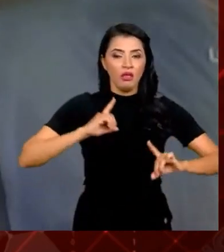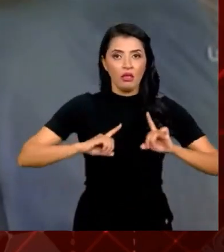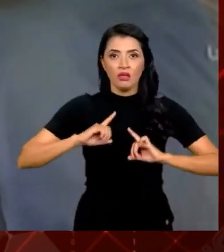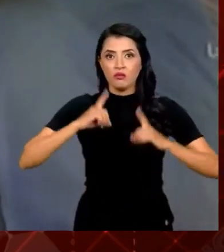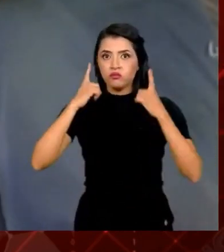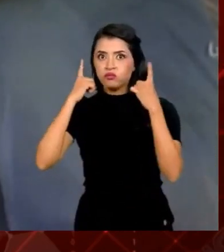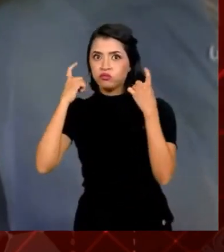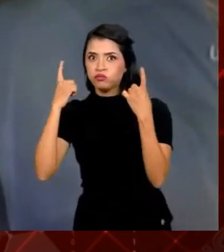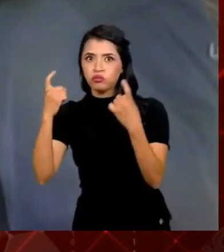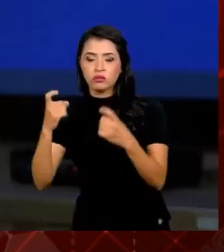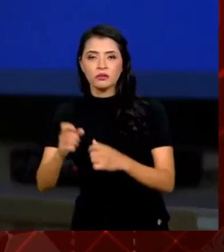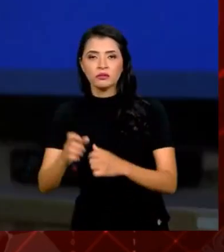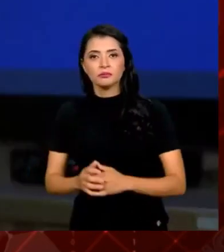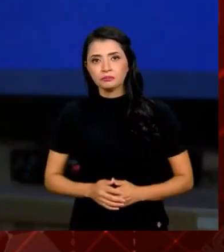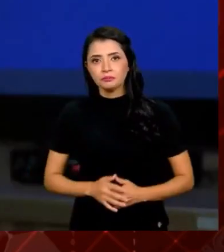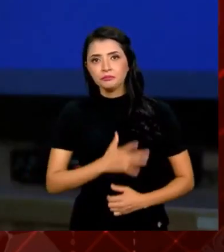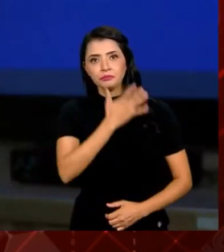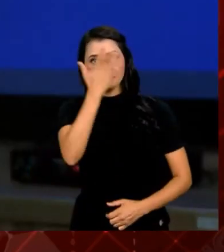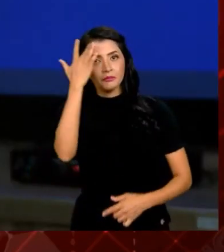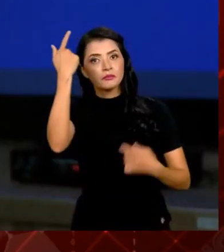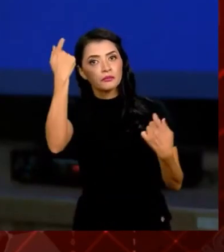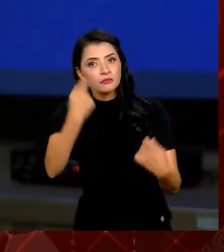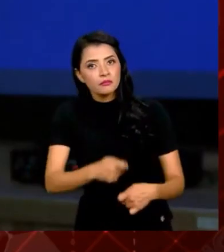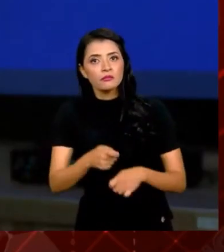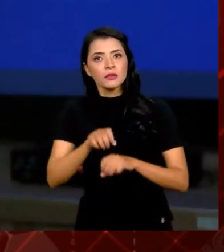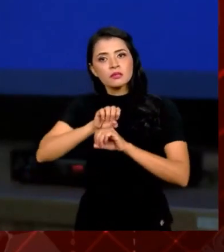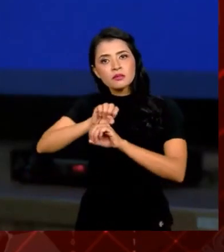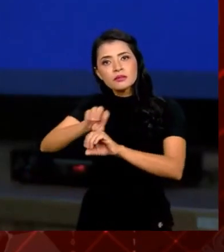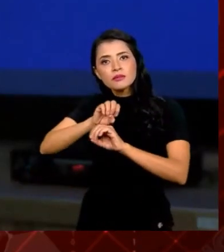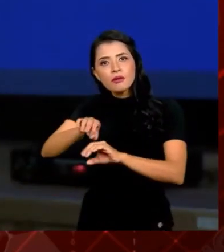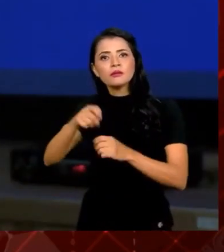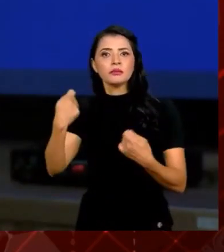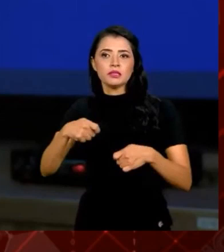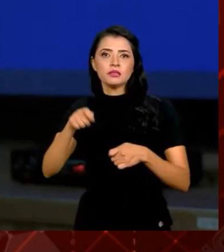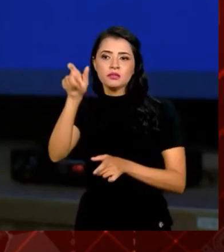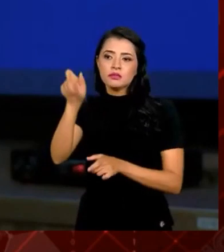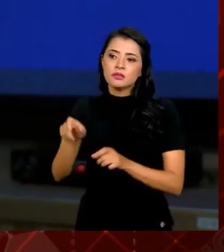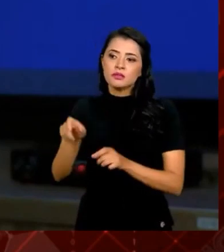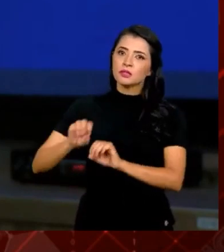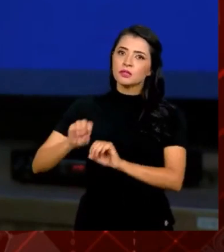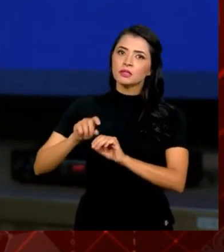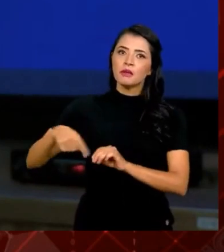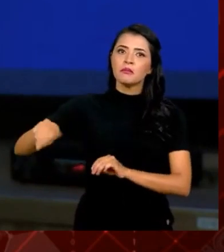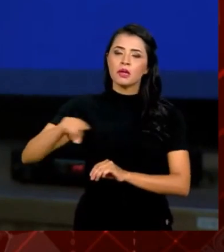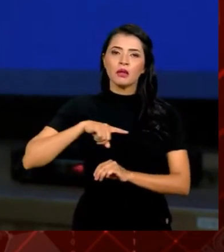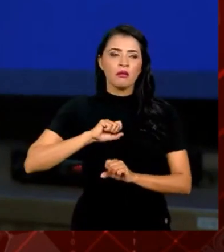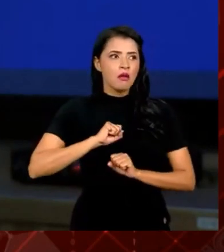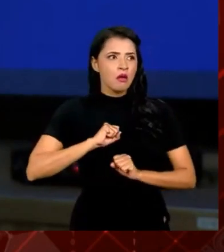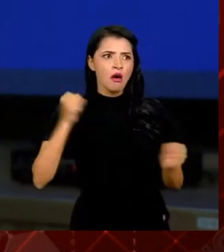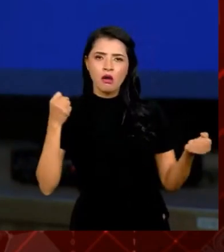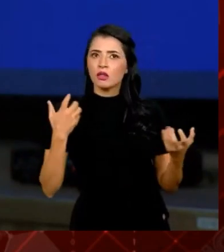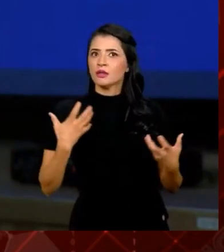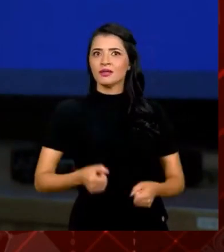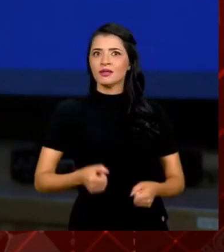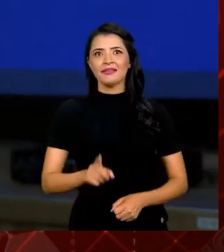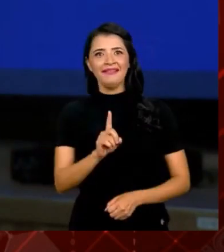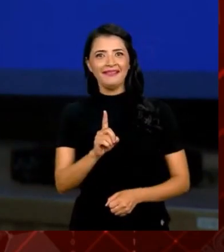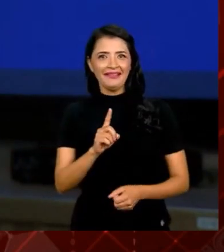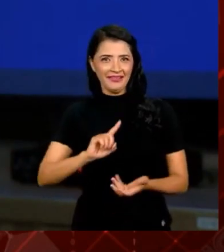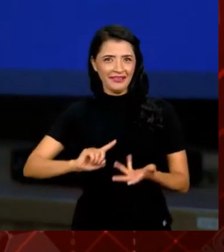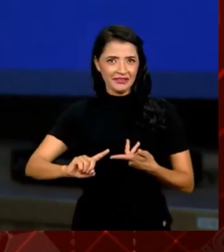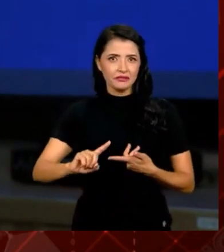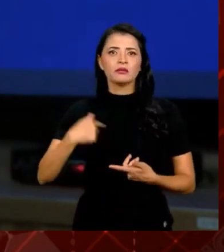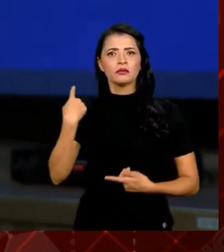e a violência. As pessoas precisam ser educadas para se indignar. A gente precisa